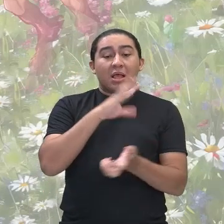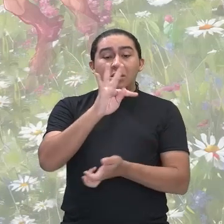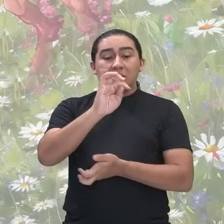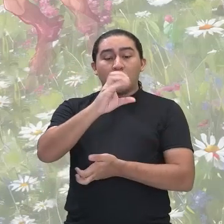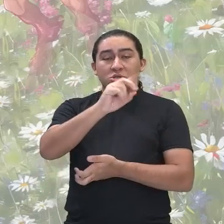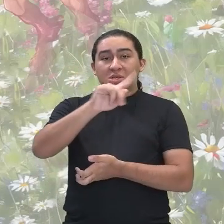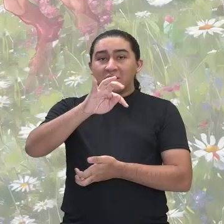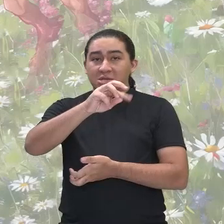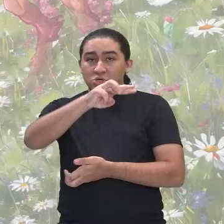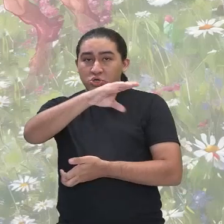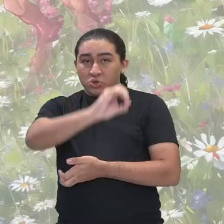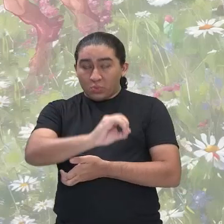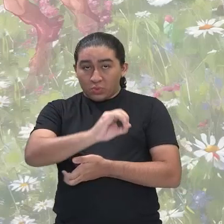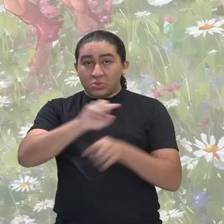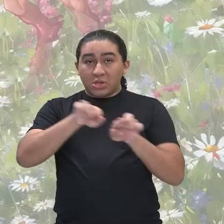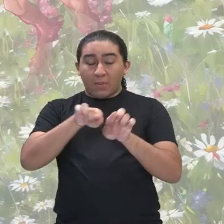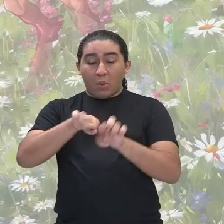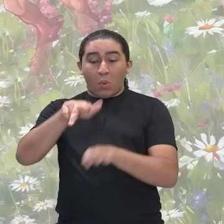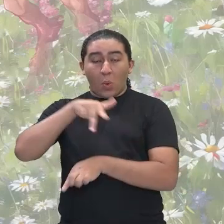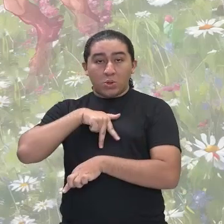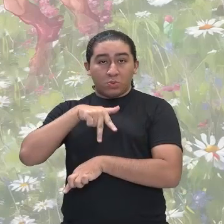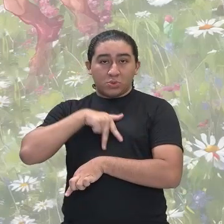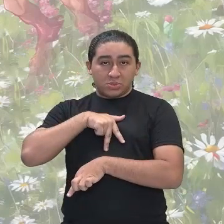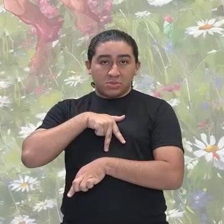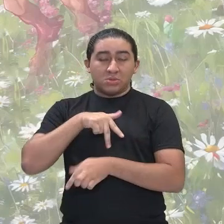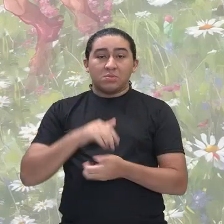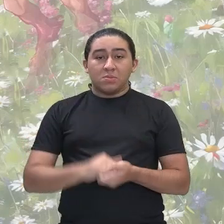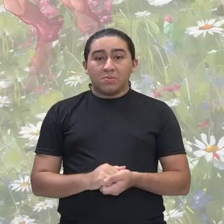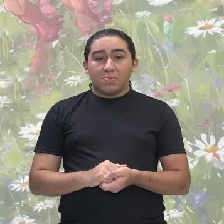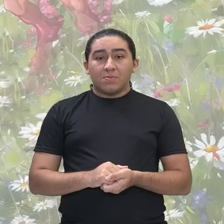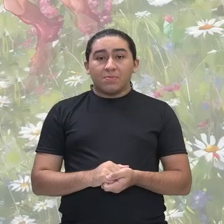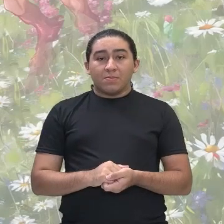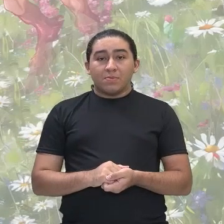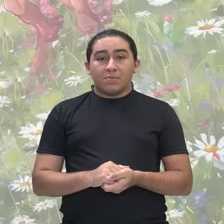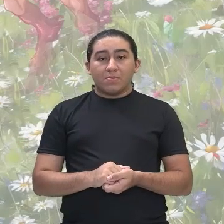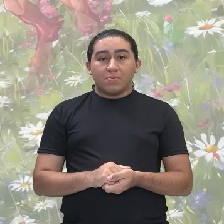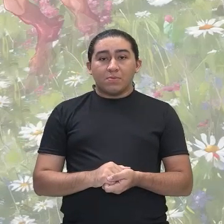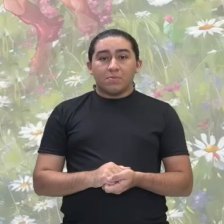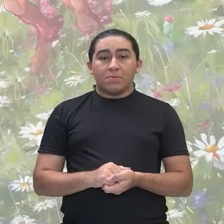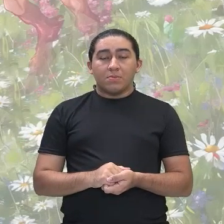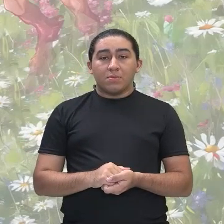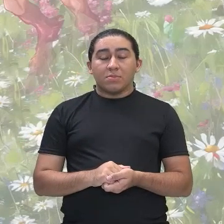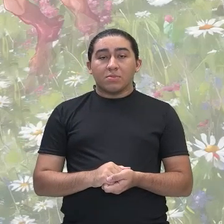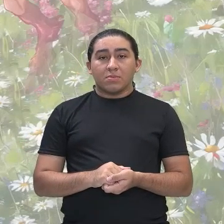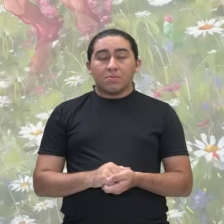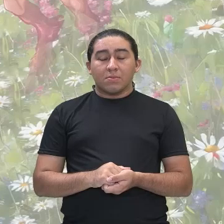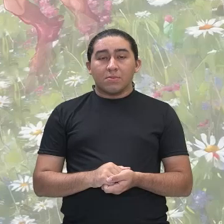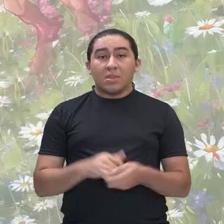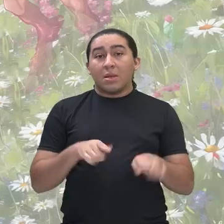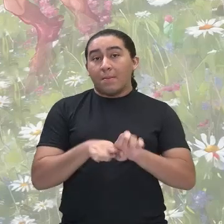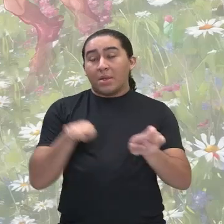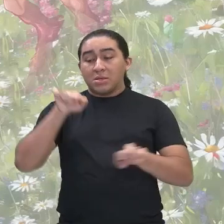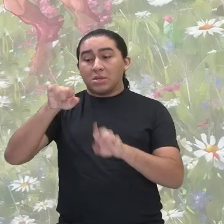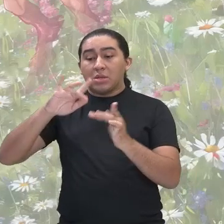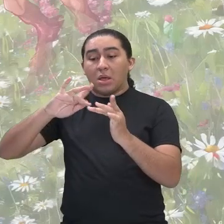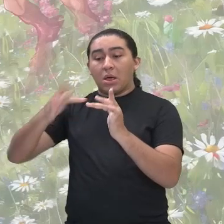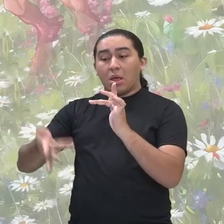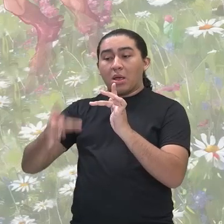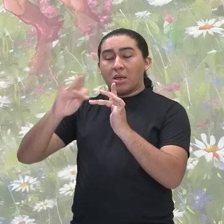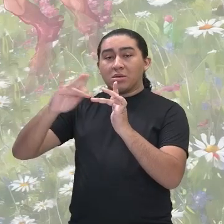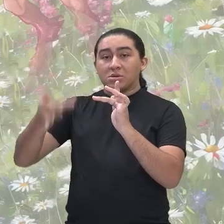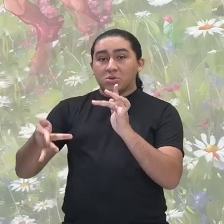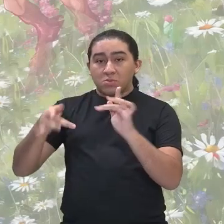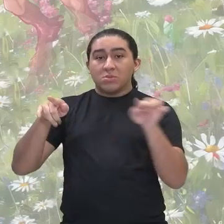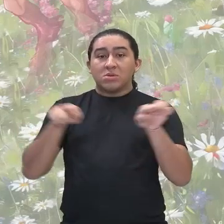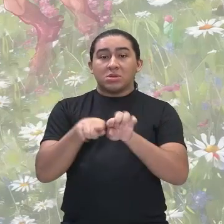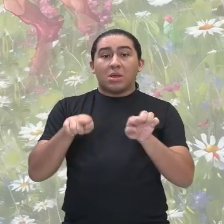antropocentrismo. Mas no período do arcadismo, ainda podemos perceber